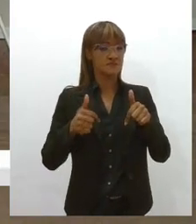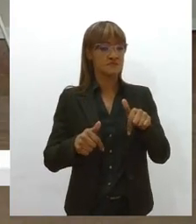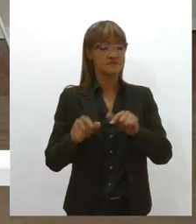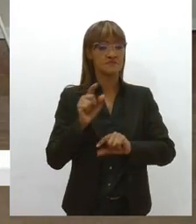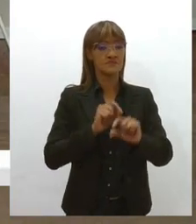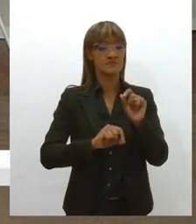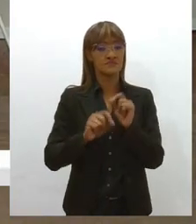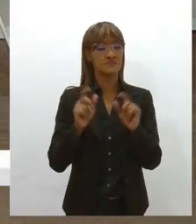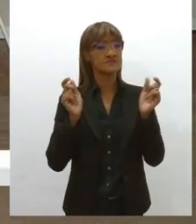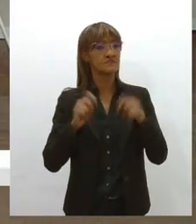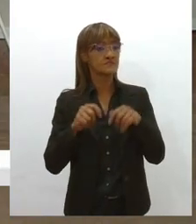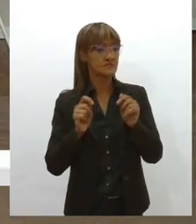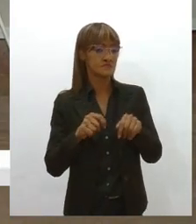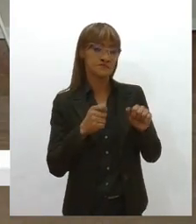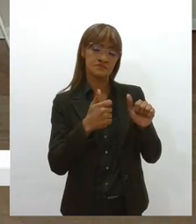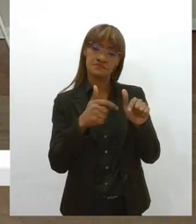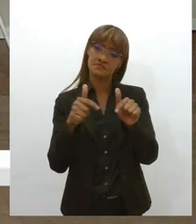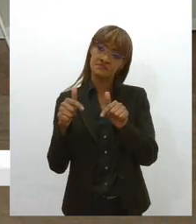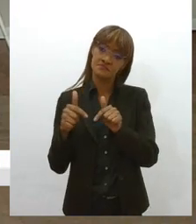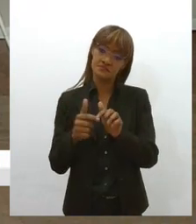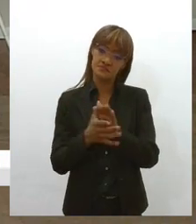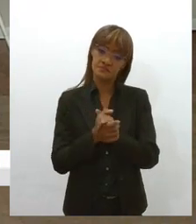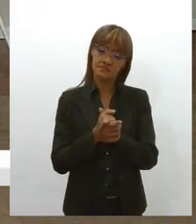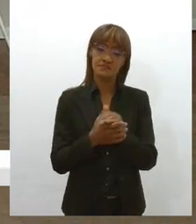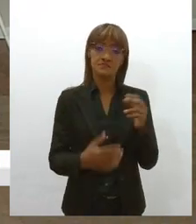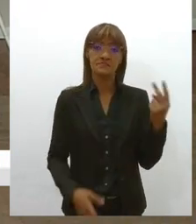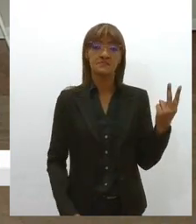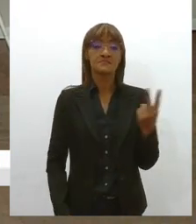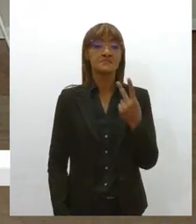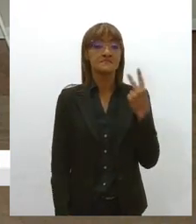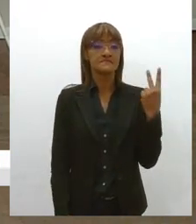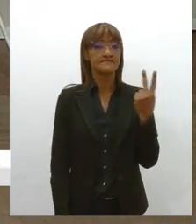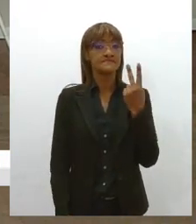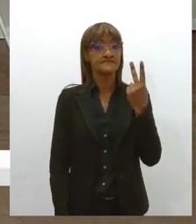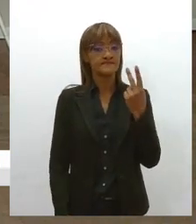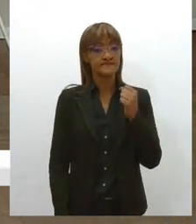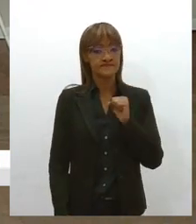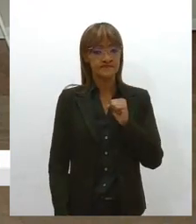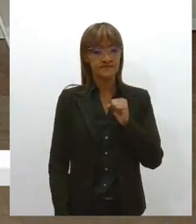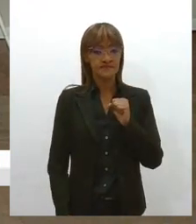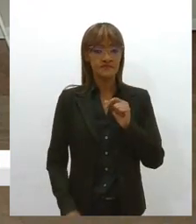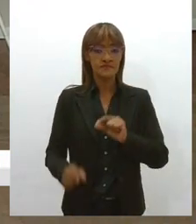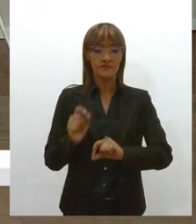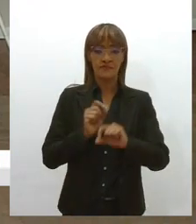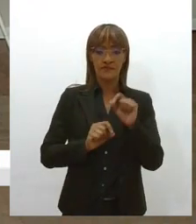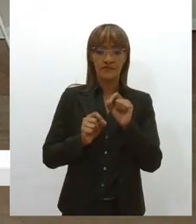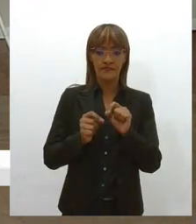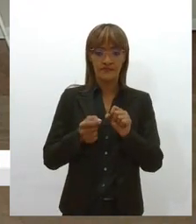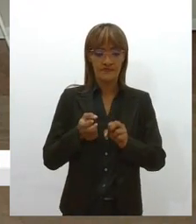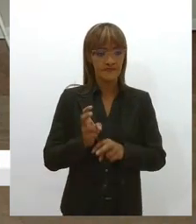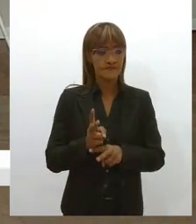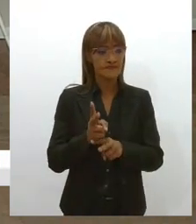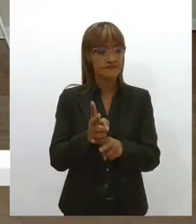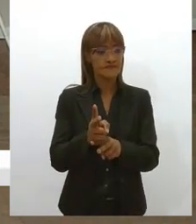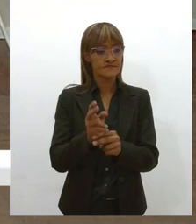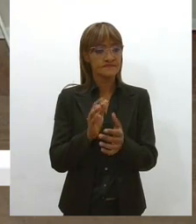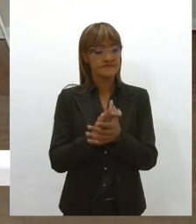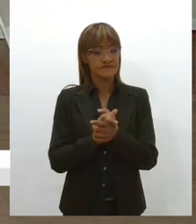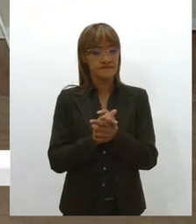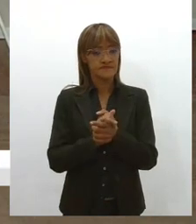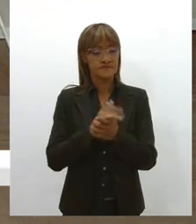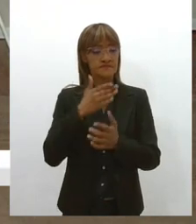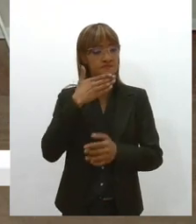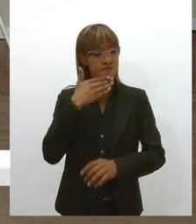de trabalho, valorização, e que culmina sempre numa própria melhoria